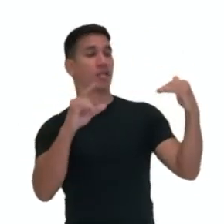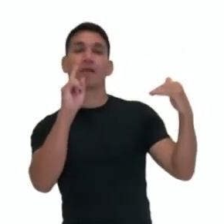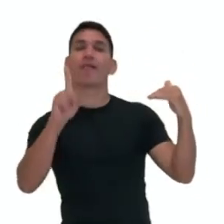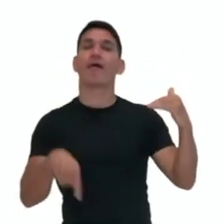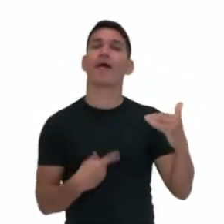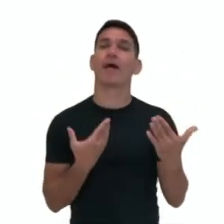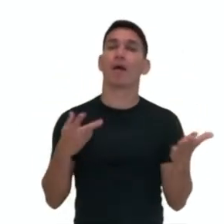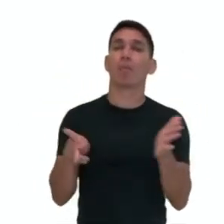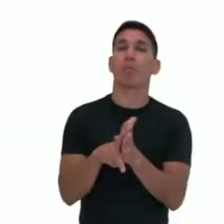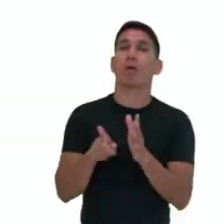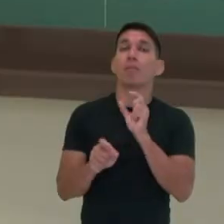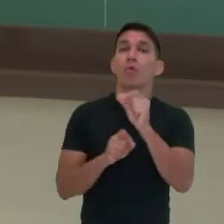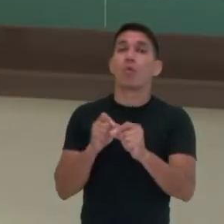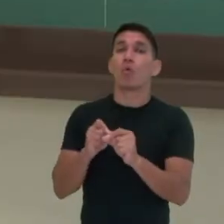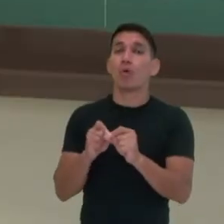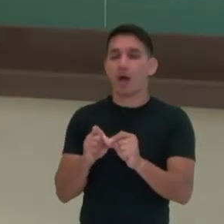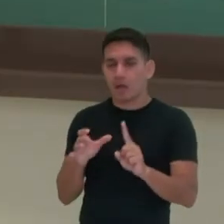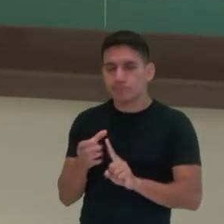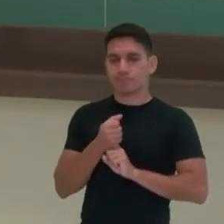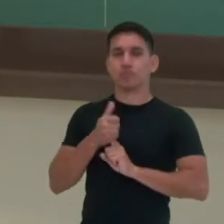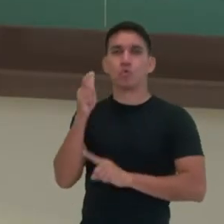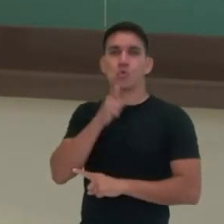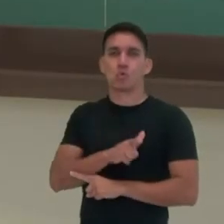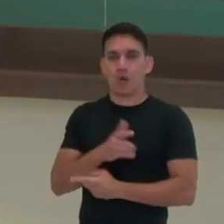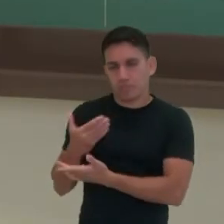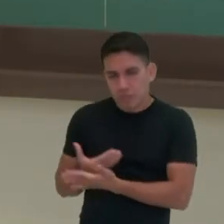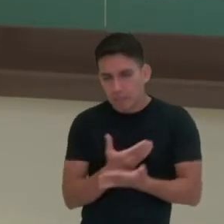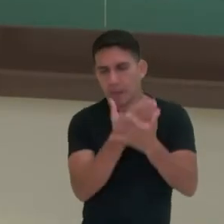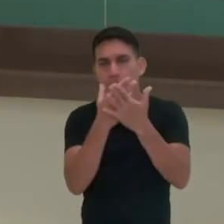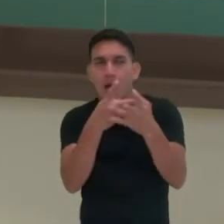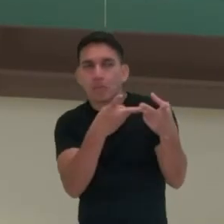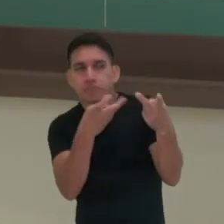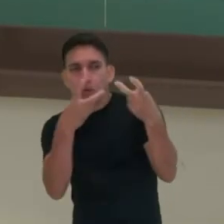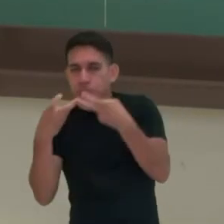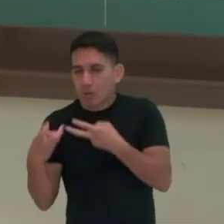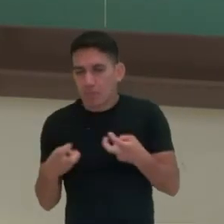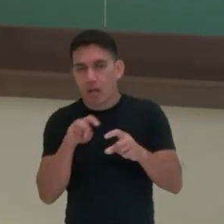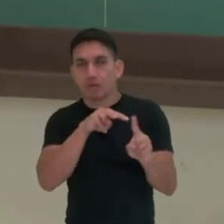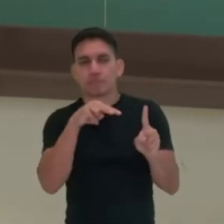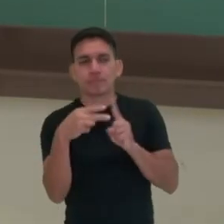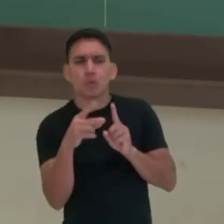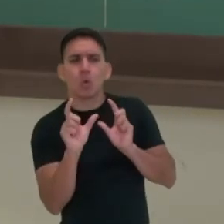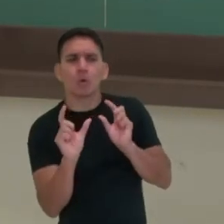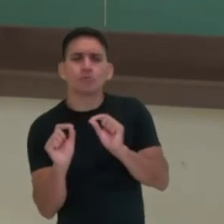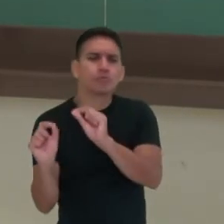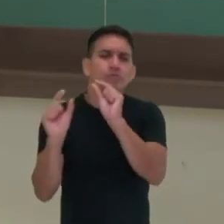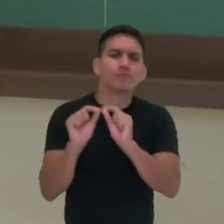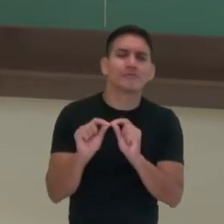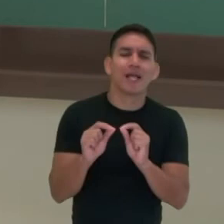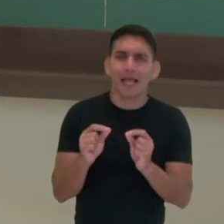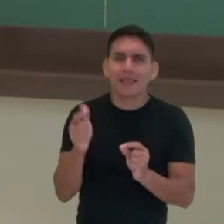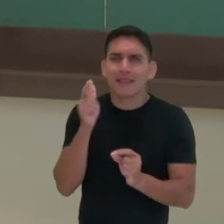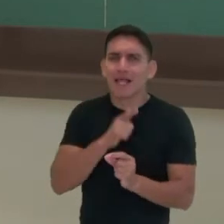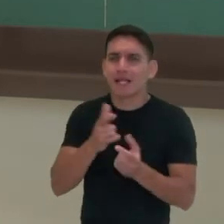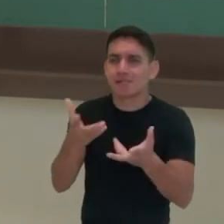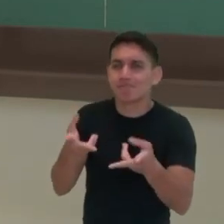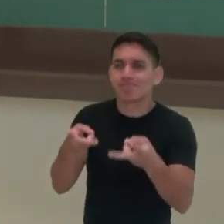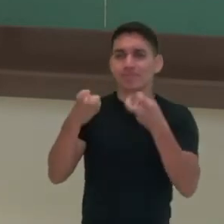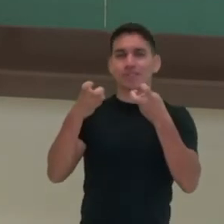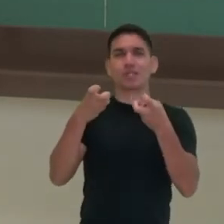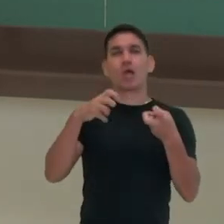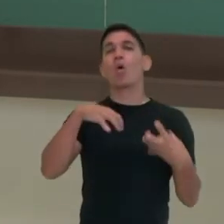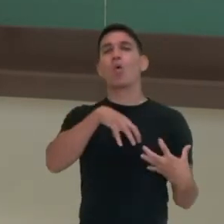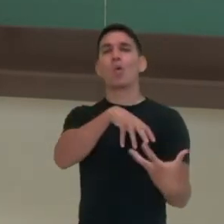justamente essa faculdade de percepção sensível, a apreensão que temos do mundo